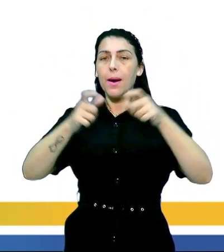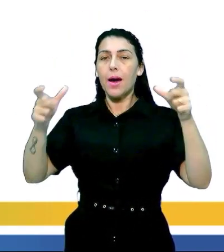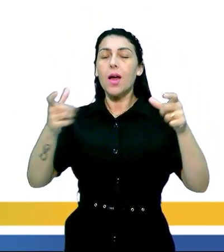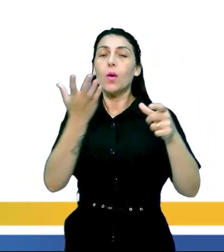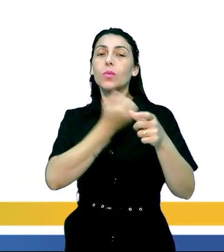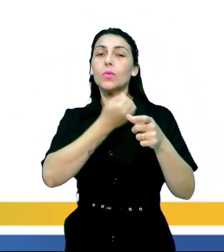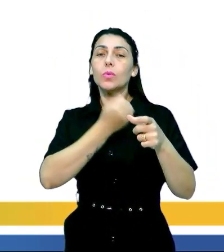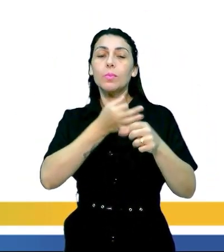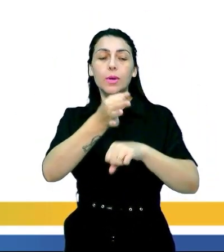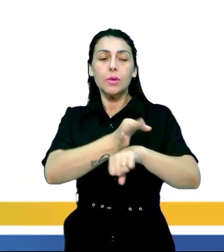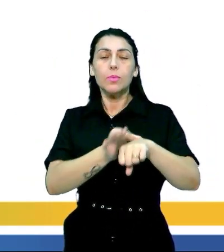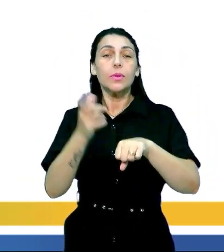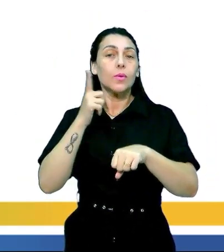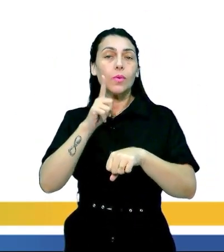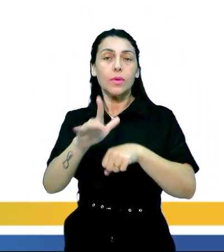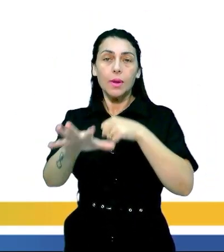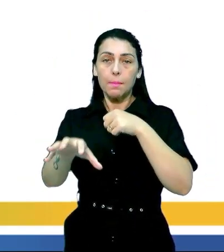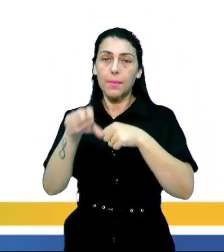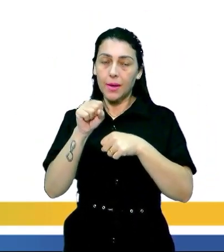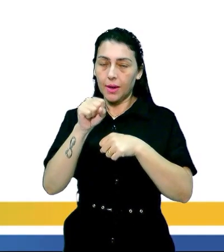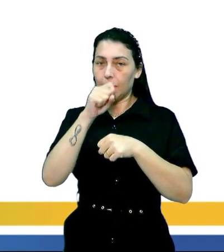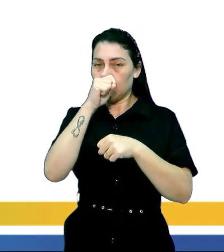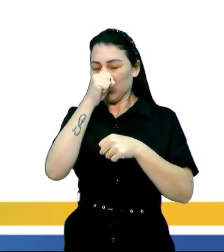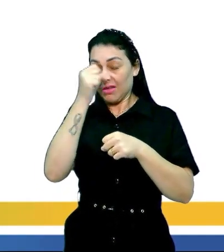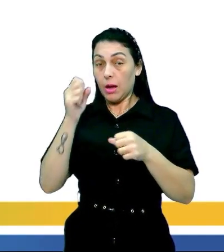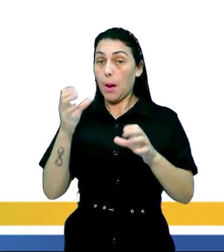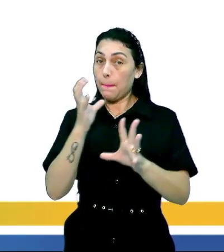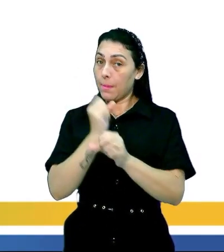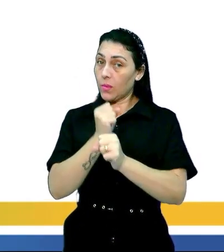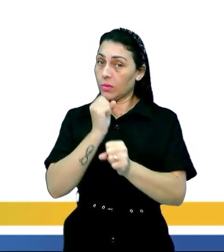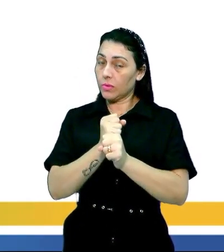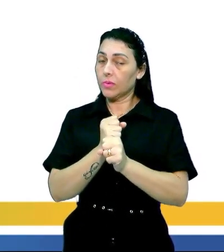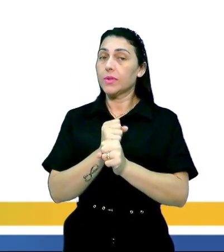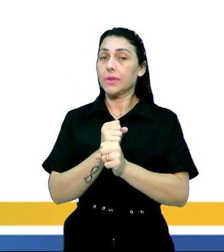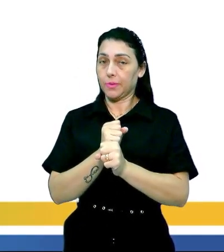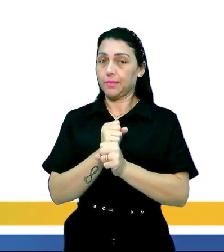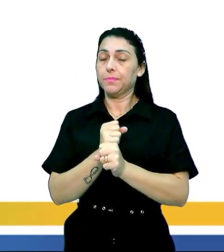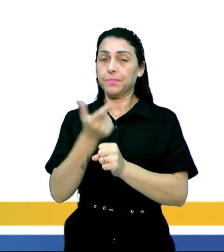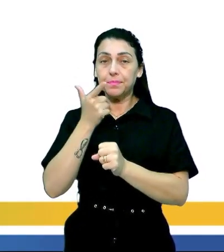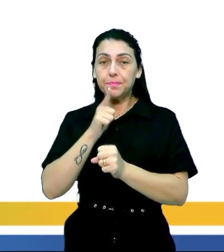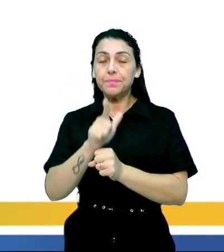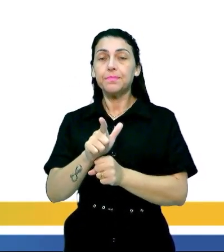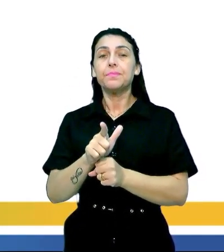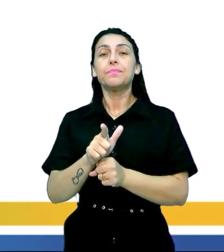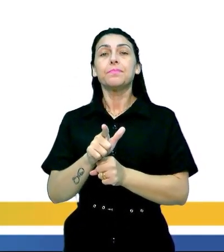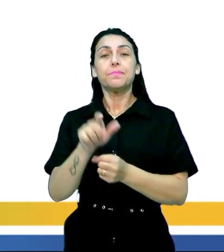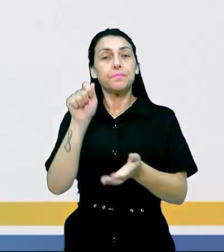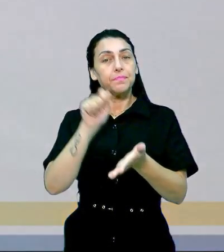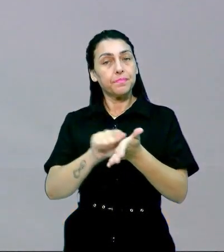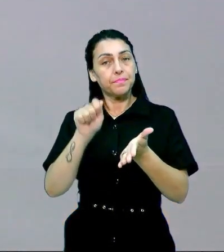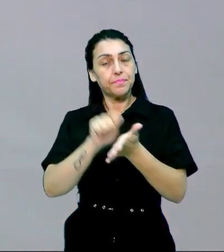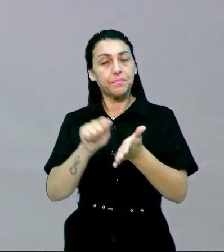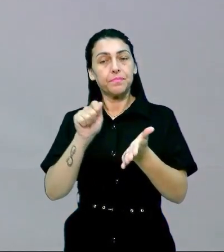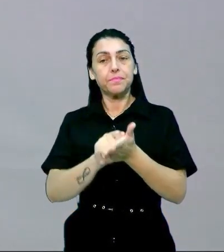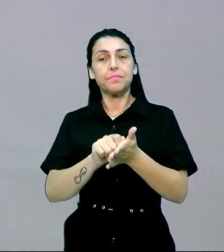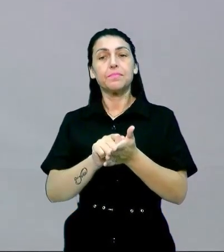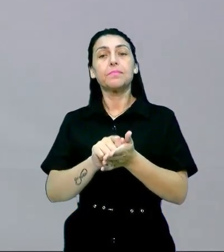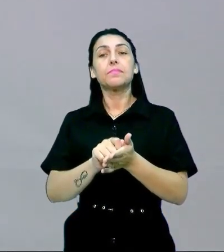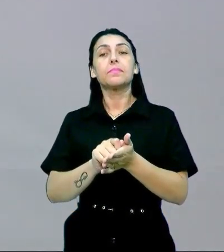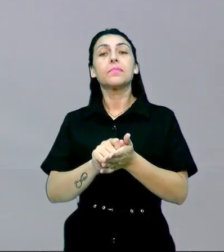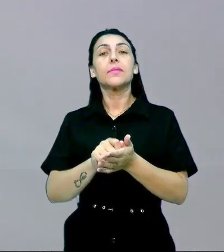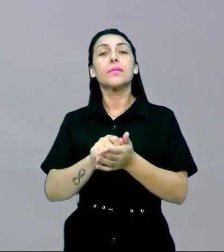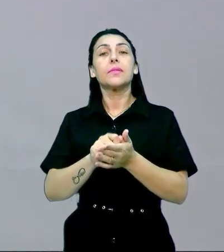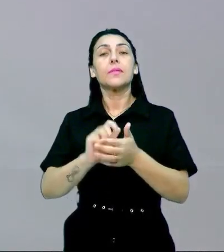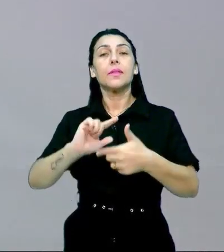número de moedas eles conseguirem tirar né maior a pontuação então é uma reescrita né da da tourada